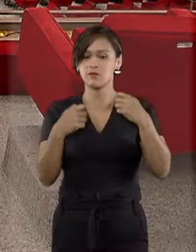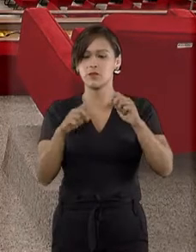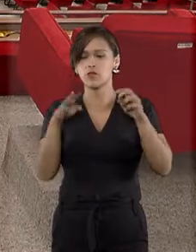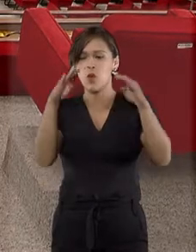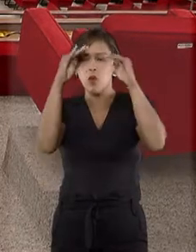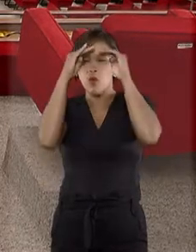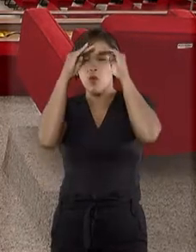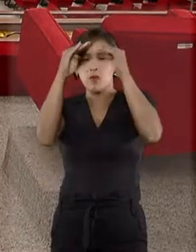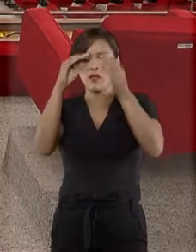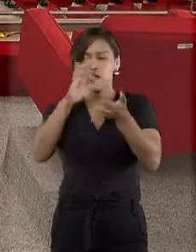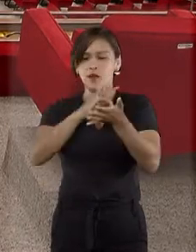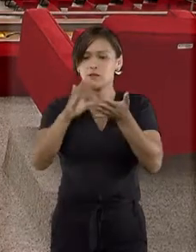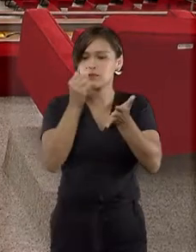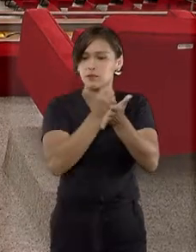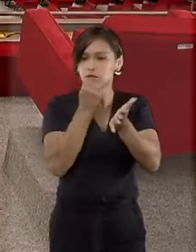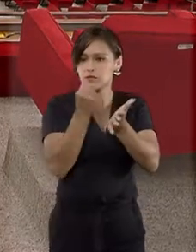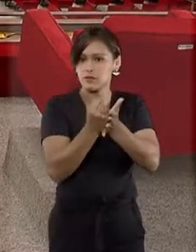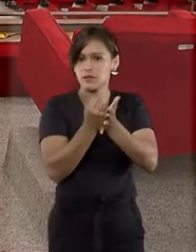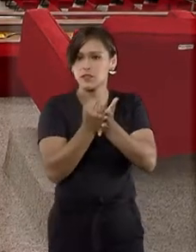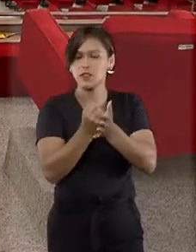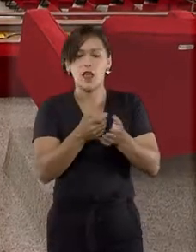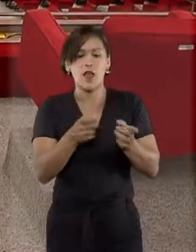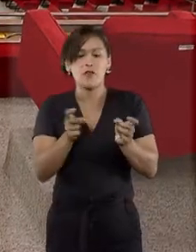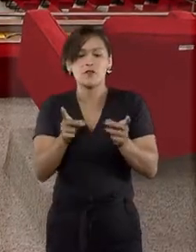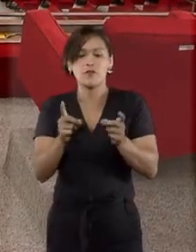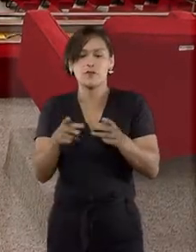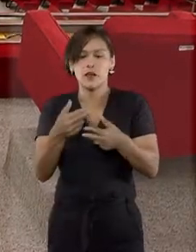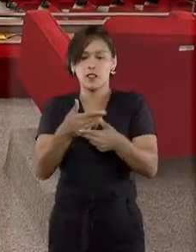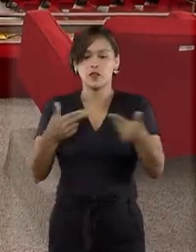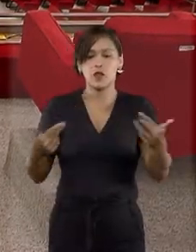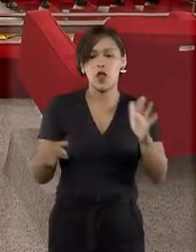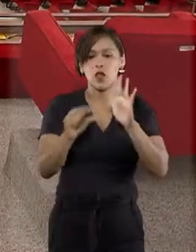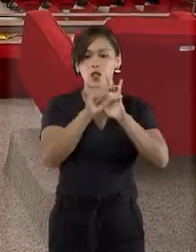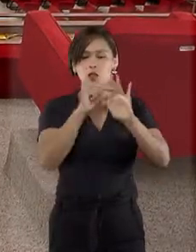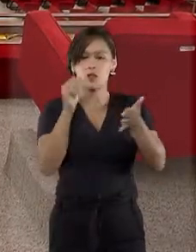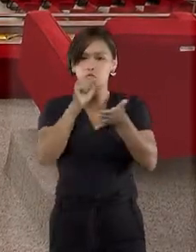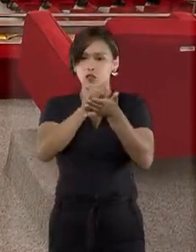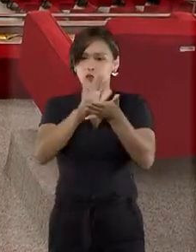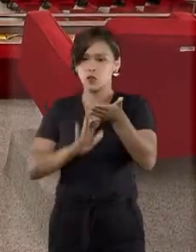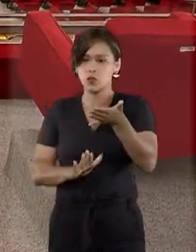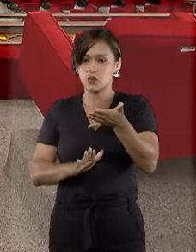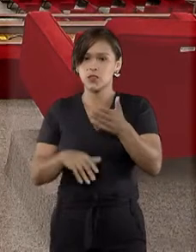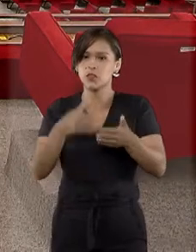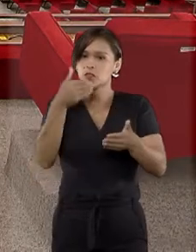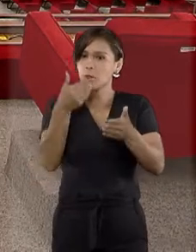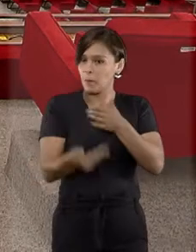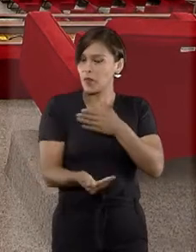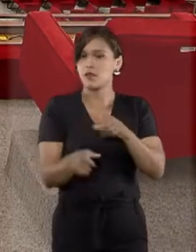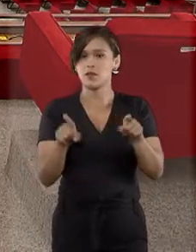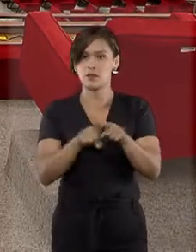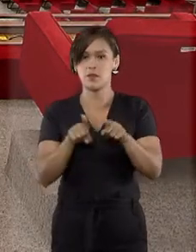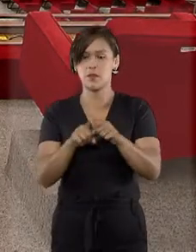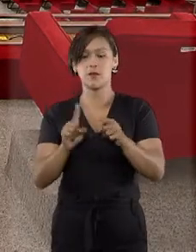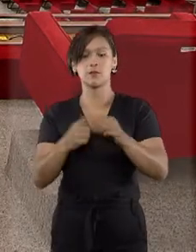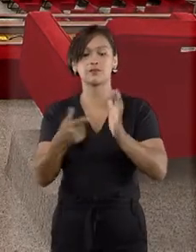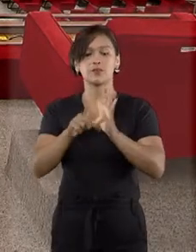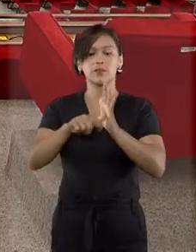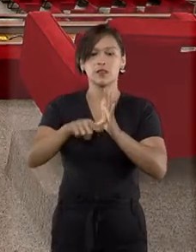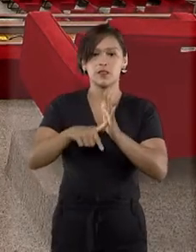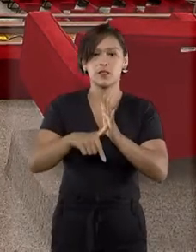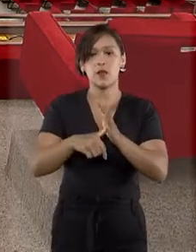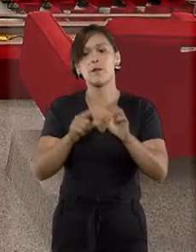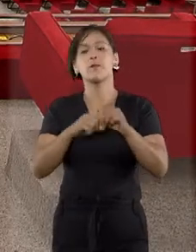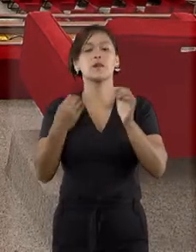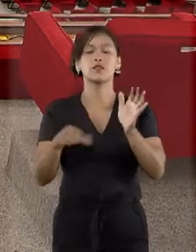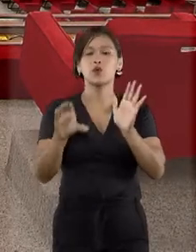obrigadas a fixar em contrato de adesão de venda de produtos cláusula de multa e perdas e danos por atraso, pois